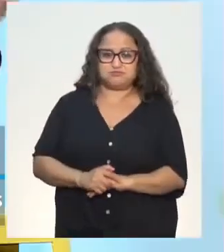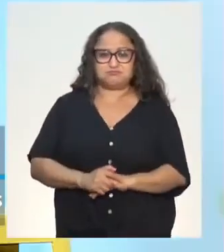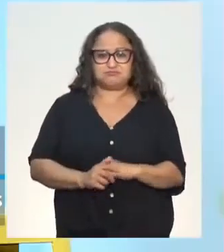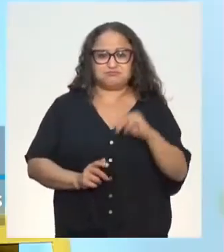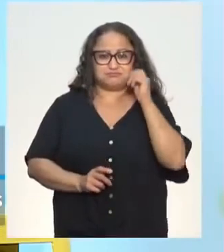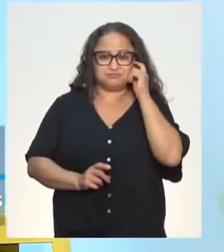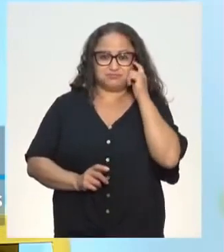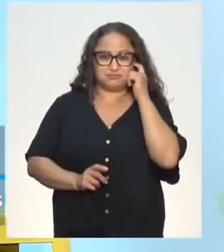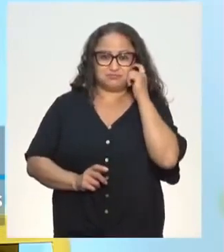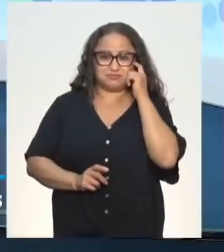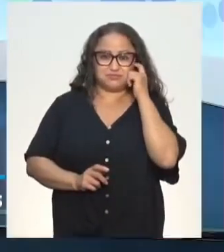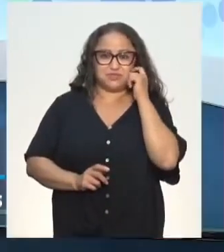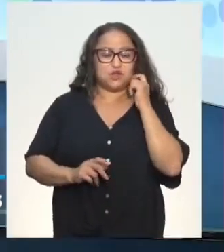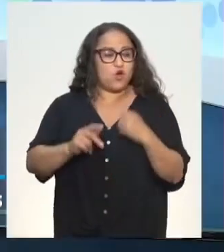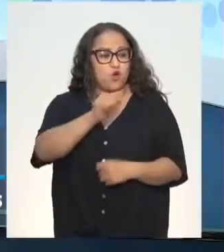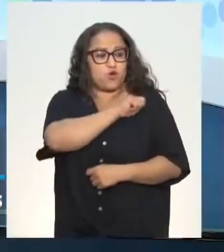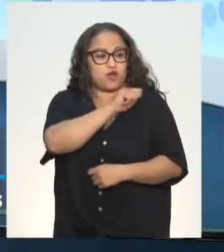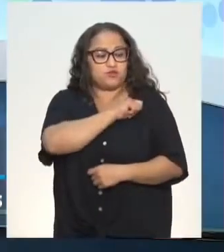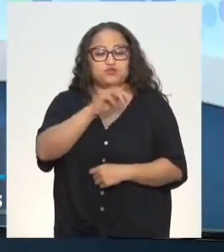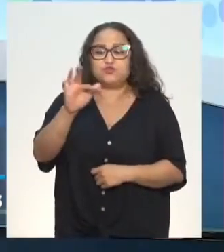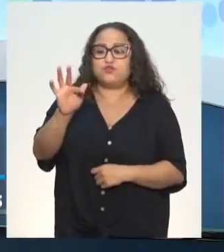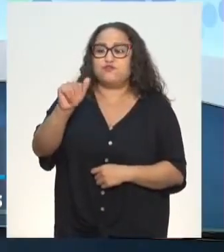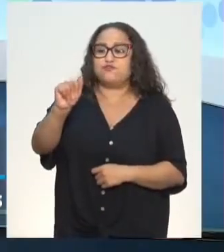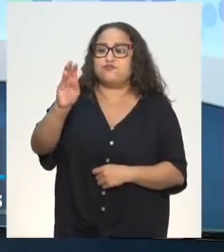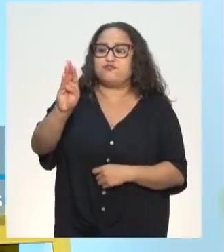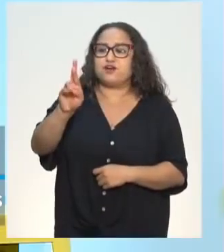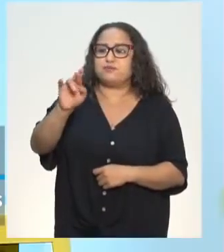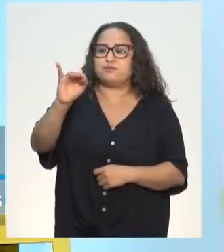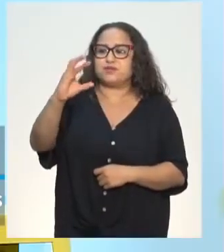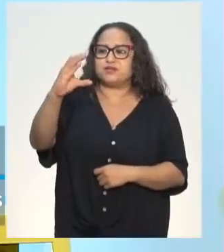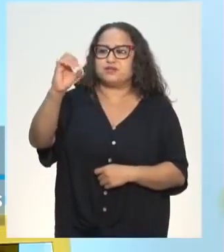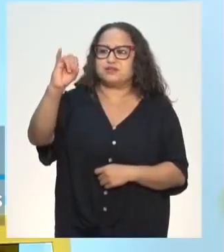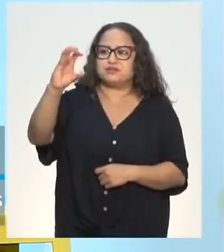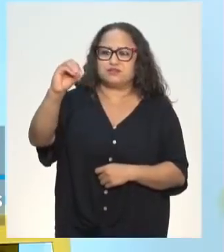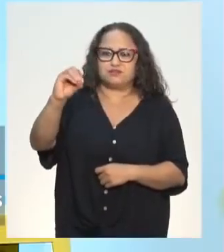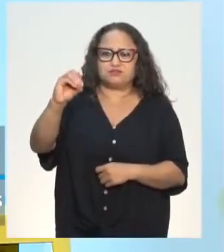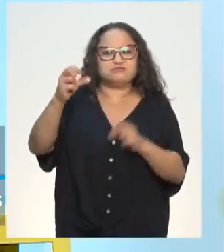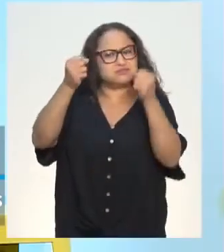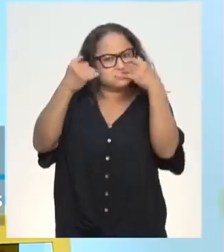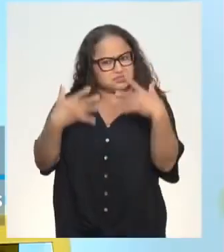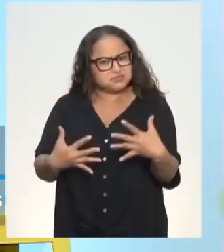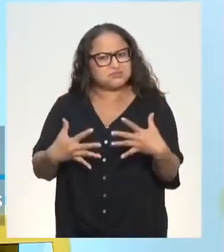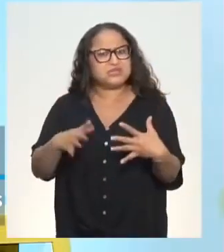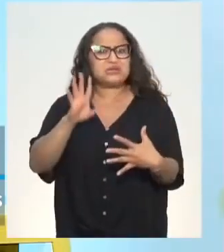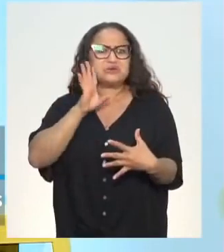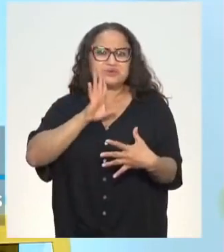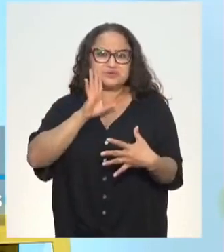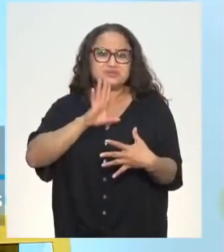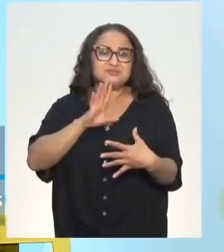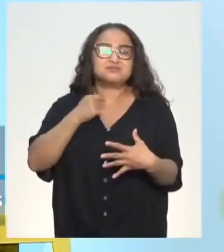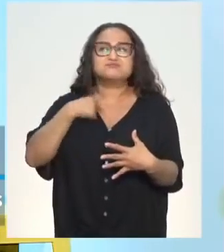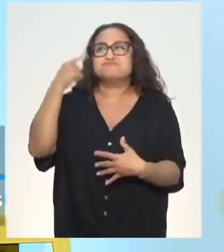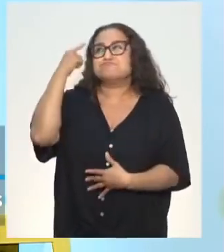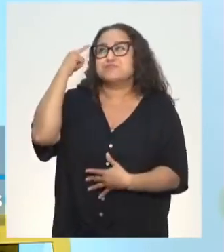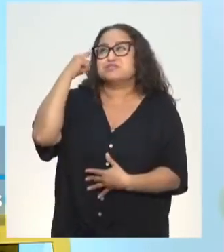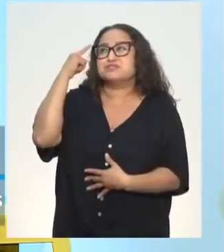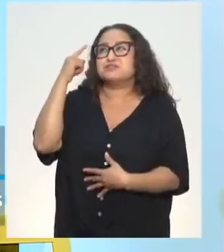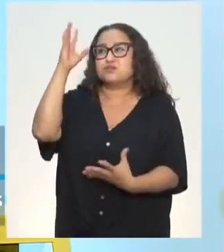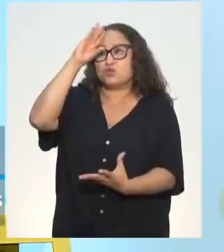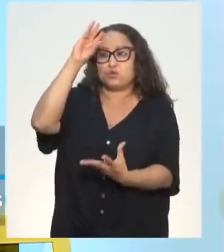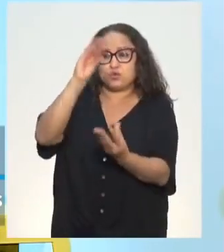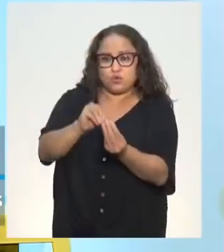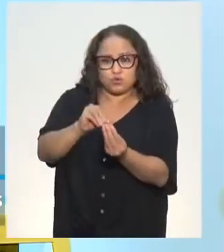Maravilhoso. Era o que eu ia falar. Qual é o nome do aluno mesmo? É o Fabrício. Fabrício. Você explicou para a turma toda aqui, porque eu estava realmente pensando, eu vou concluir,